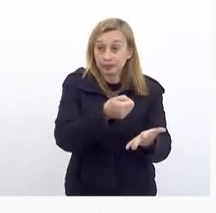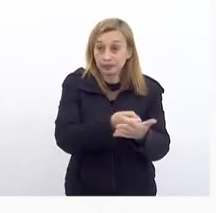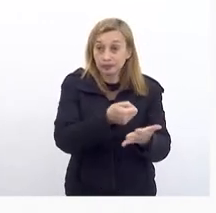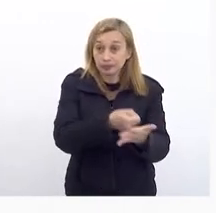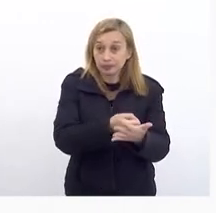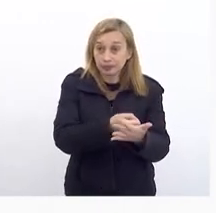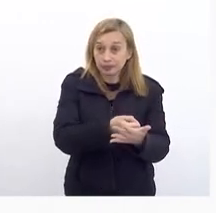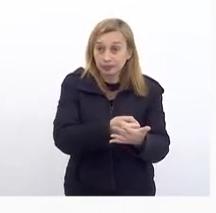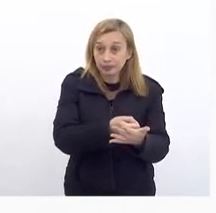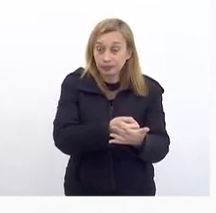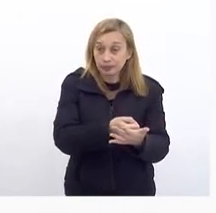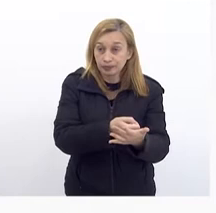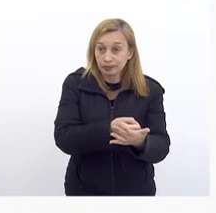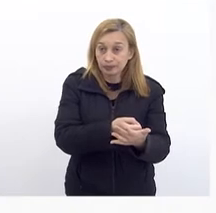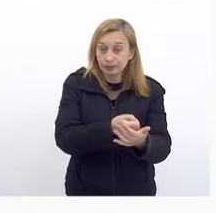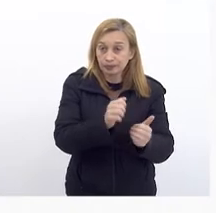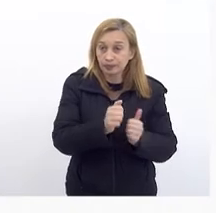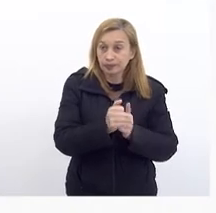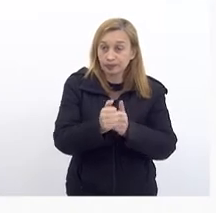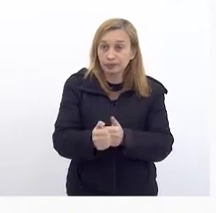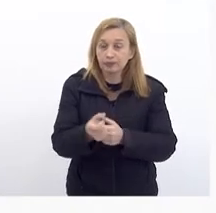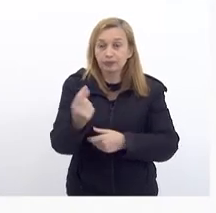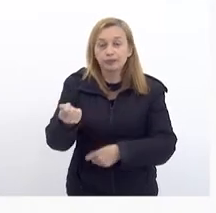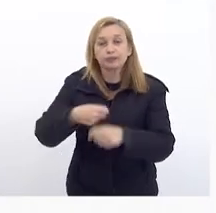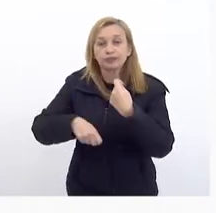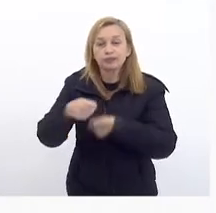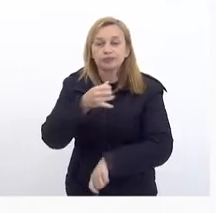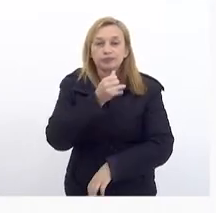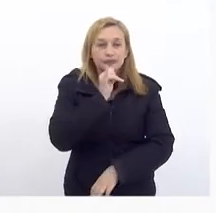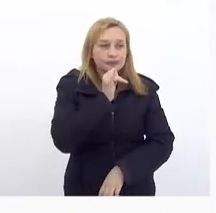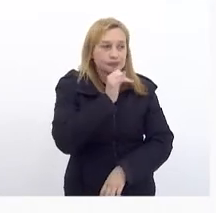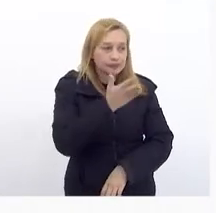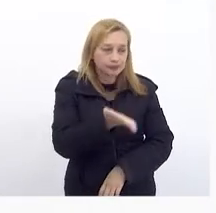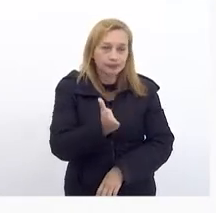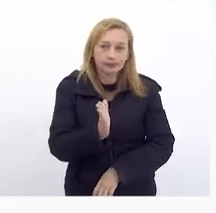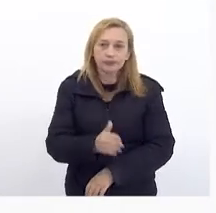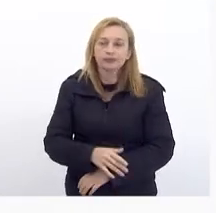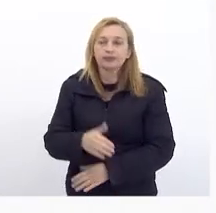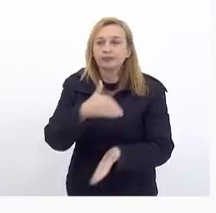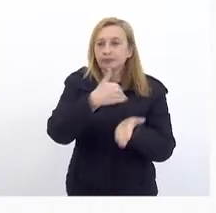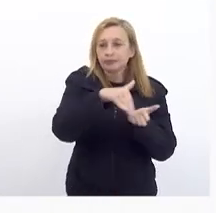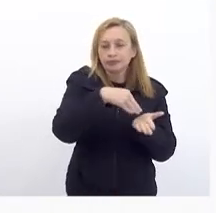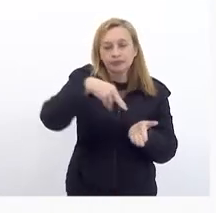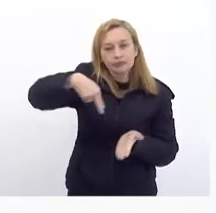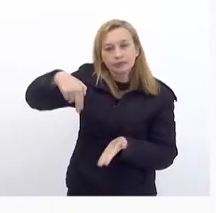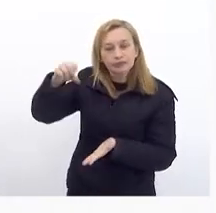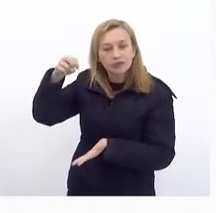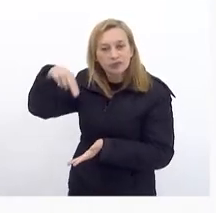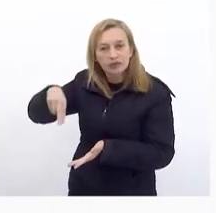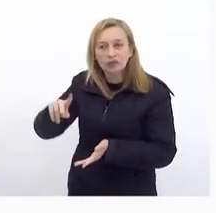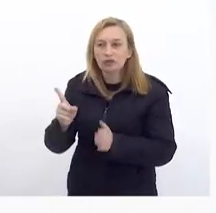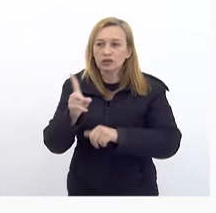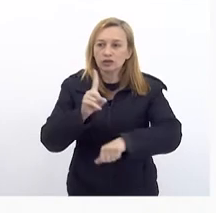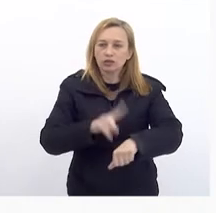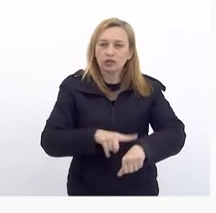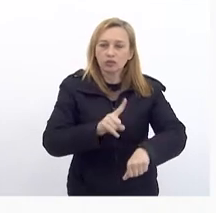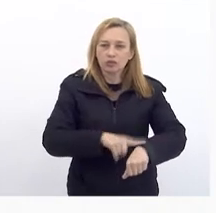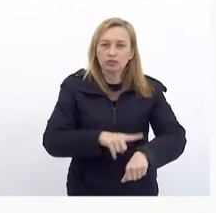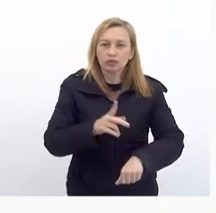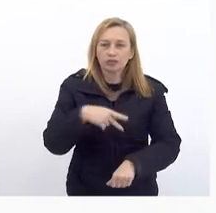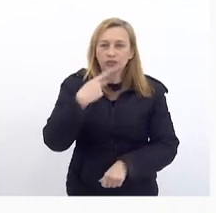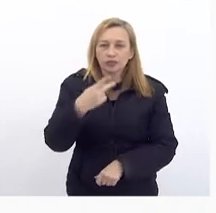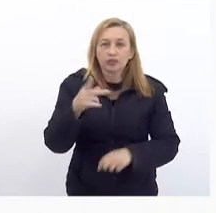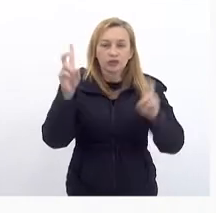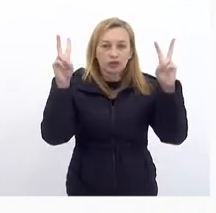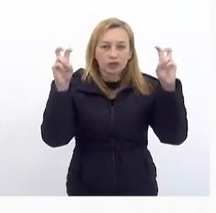Ser um Indutor Da economia E aí eu dou Um exemplo Que o Secretário Nelson Nesse momento Está medindo Que é